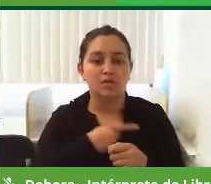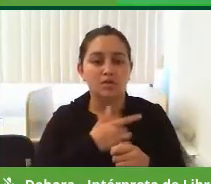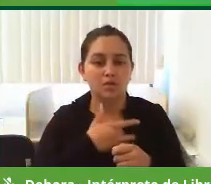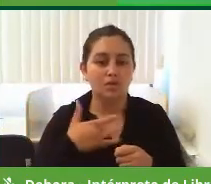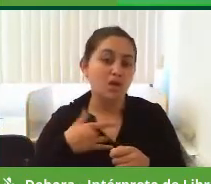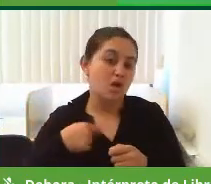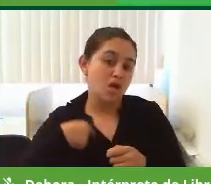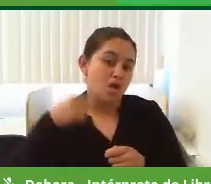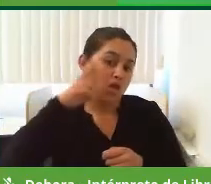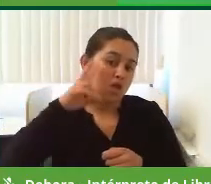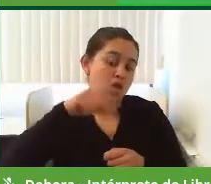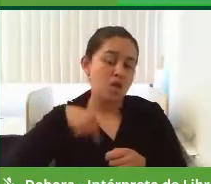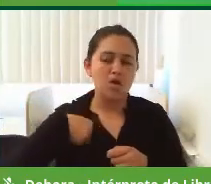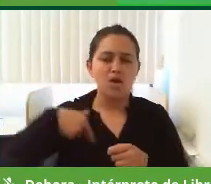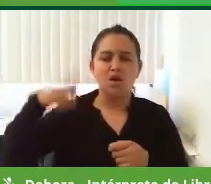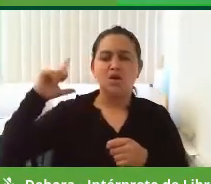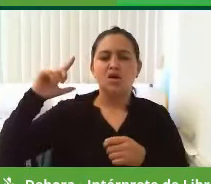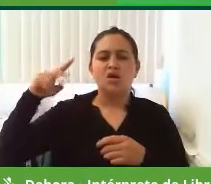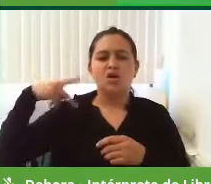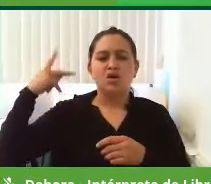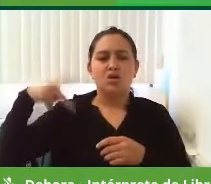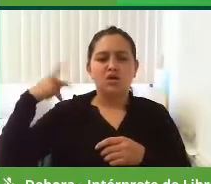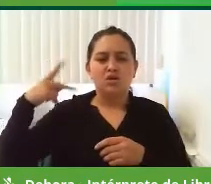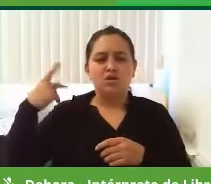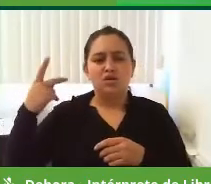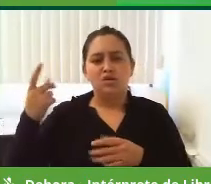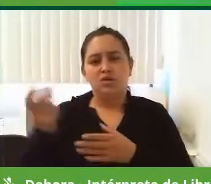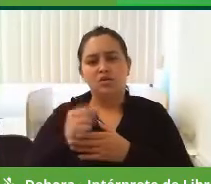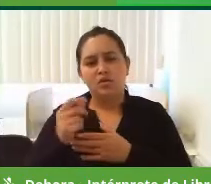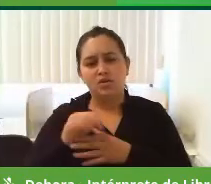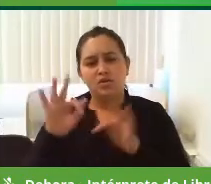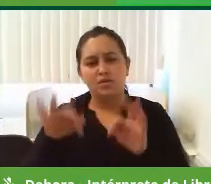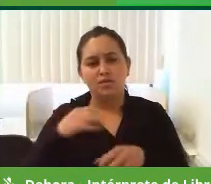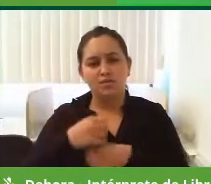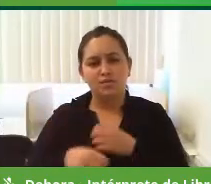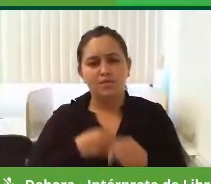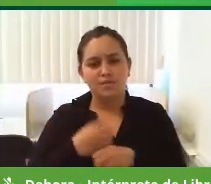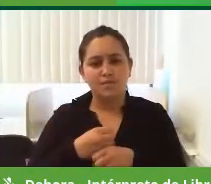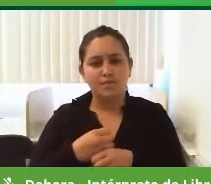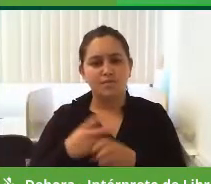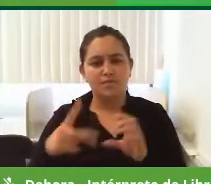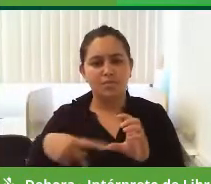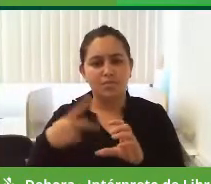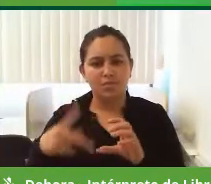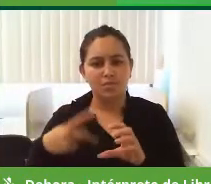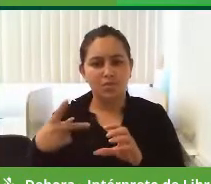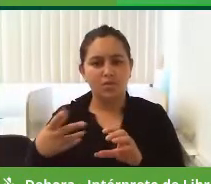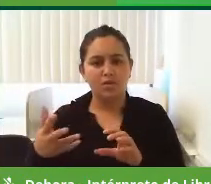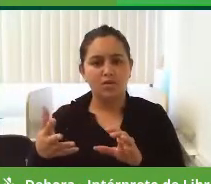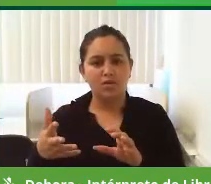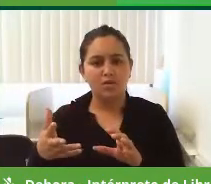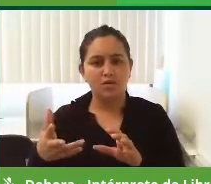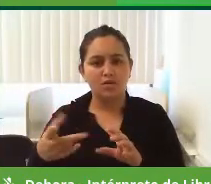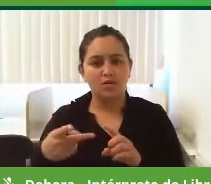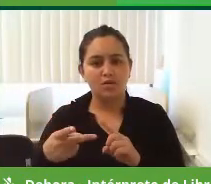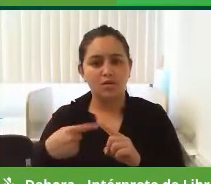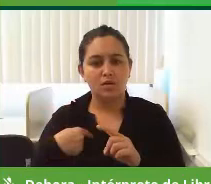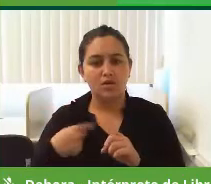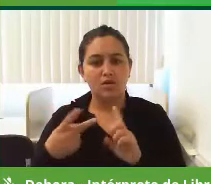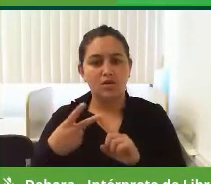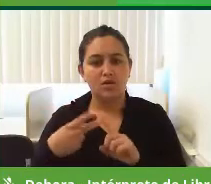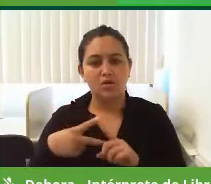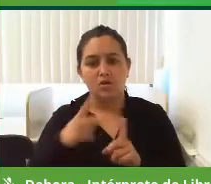quando eu era vereador, sobrou um fim de ano um dinheiro lá na Câmara, e aí eu era vice-presidente da Câmara,